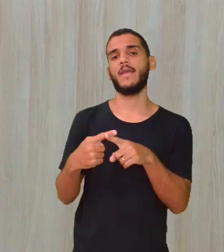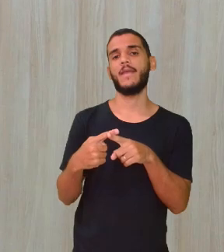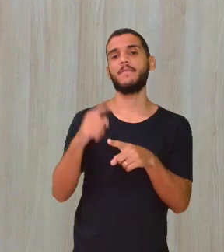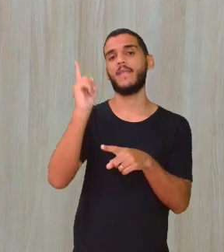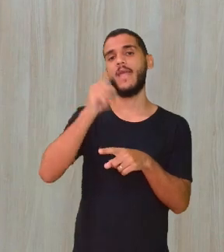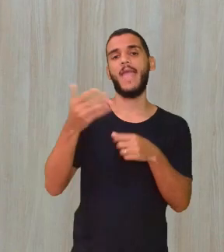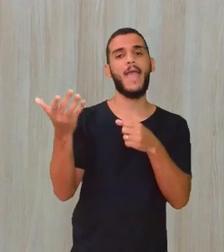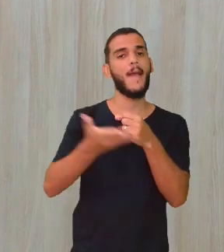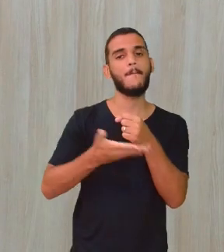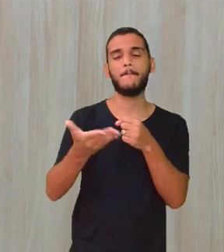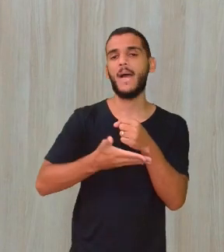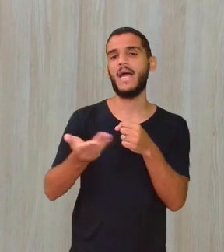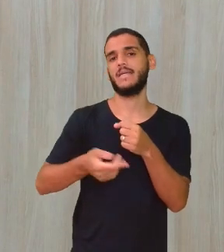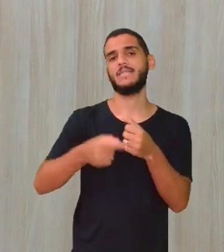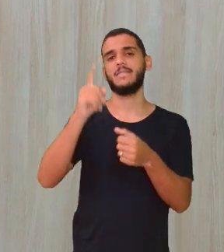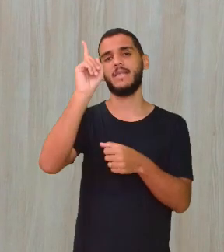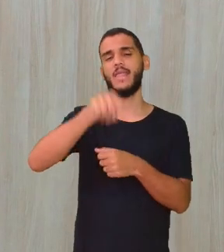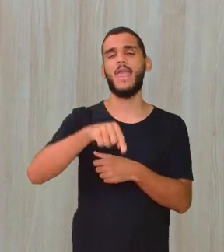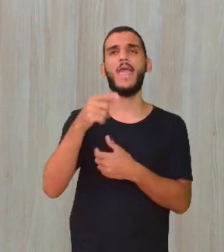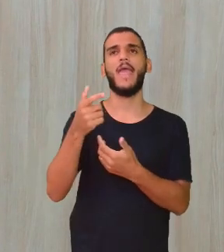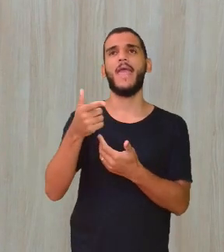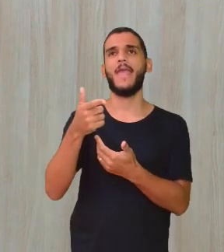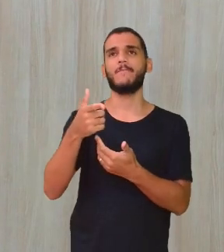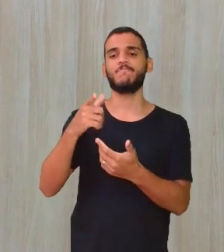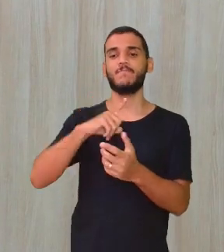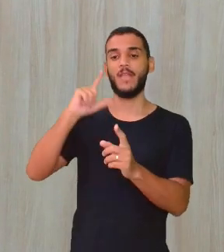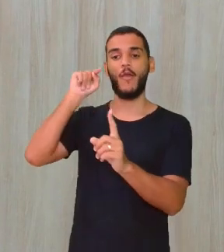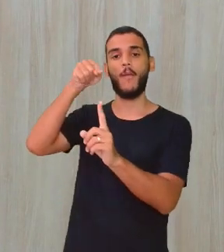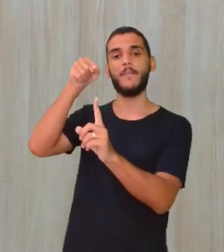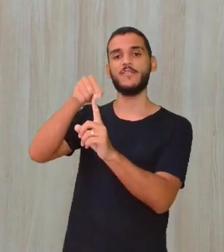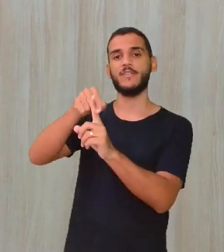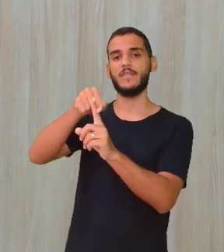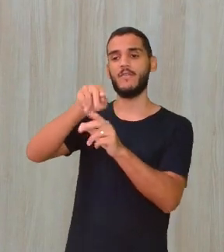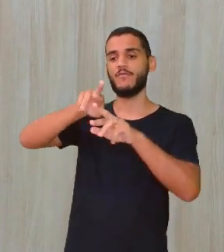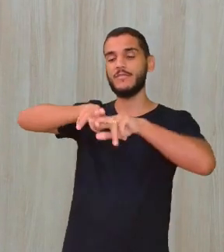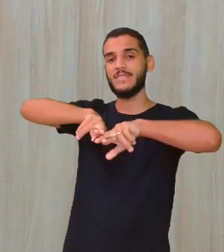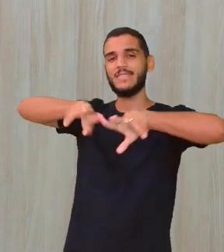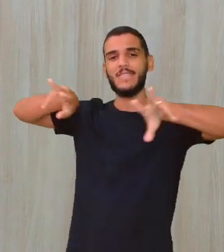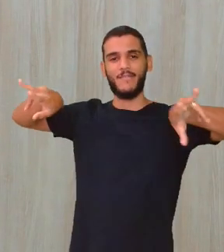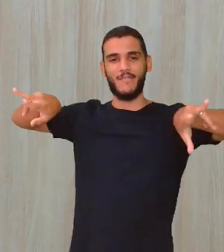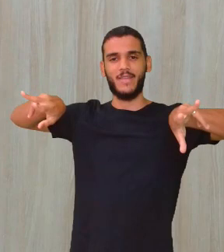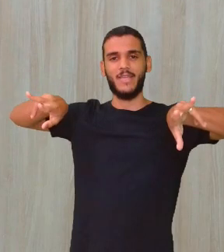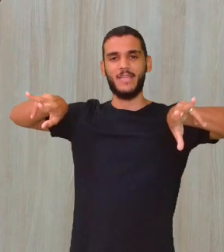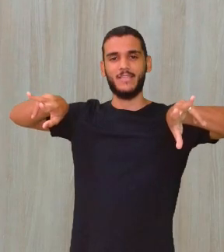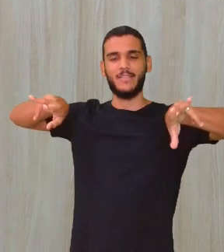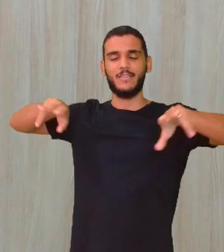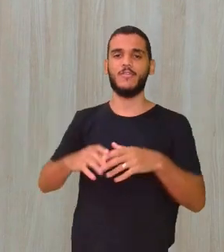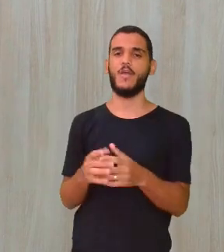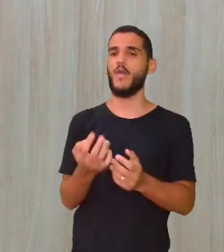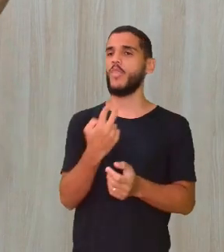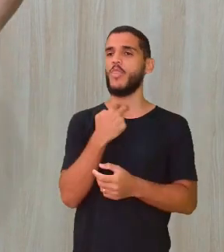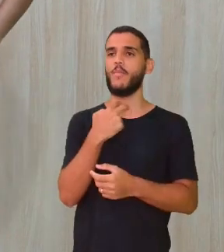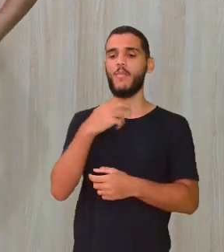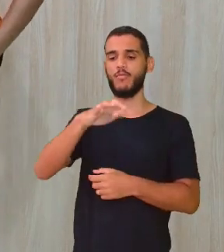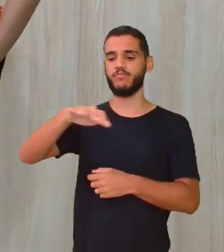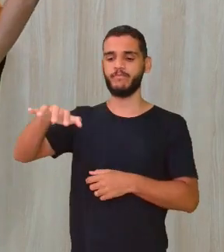propósitos distintos. E a gente não pode ter esse olhar elitista, esse olhar de separação, né?